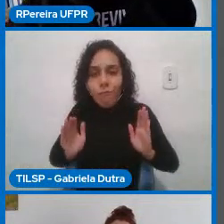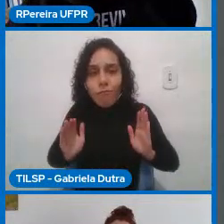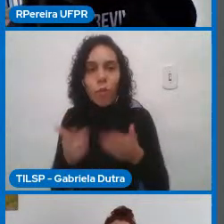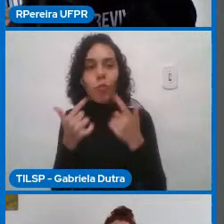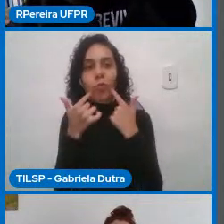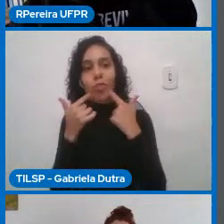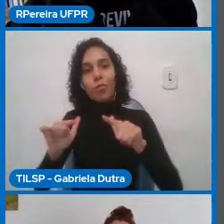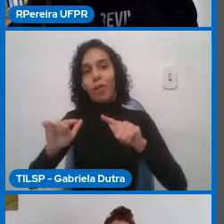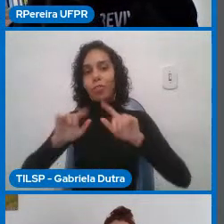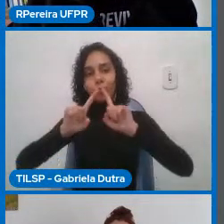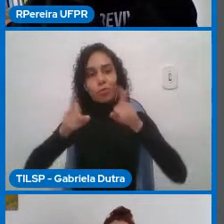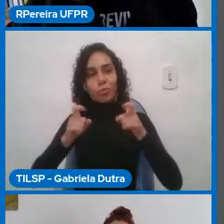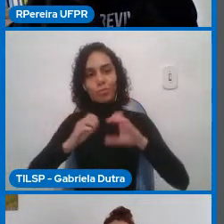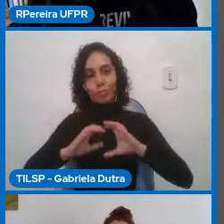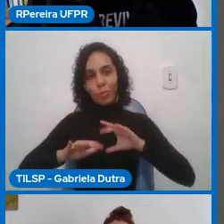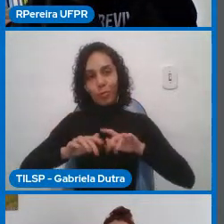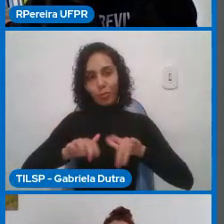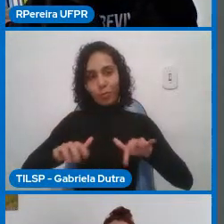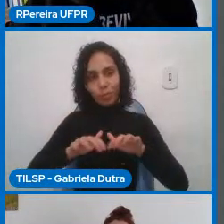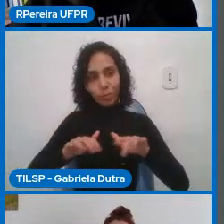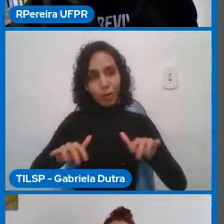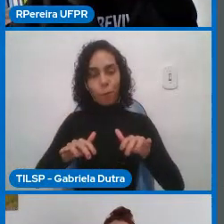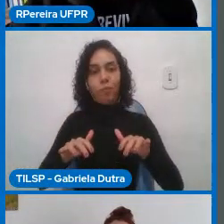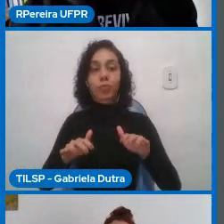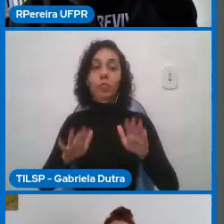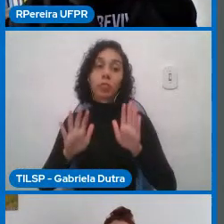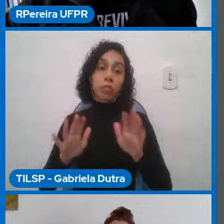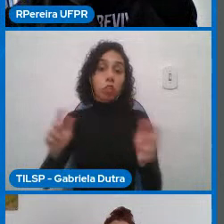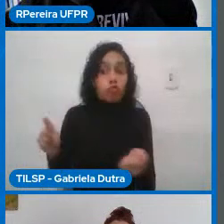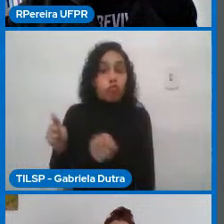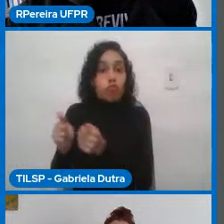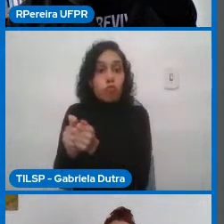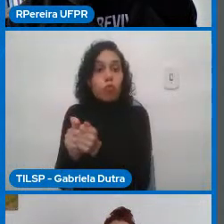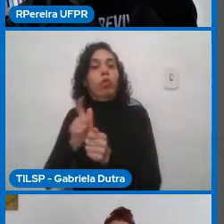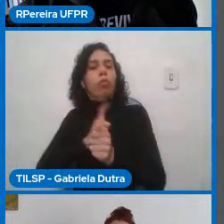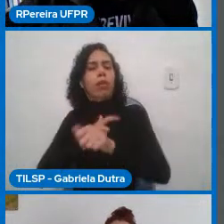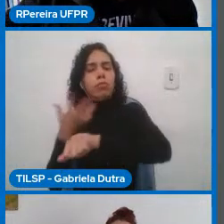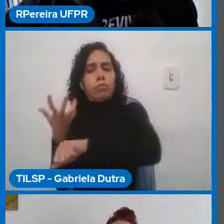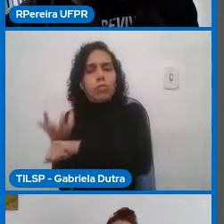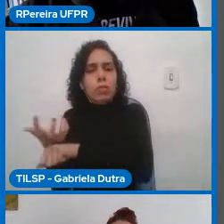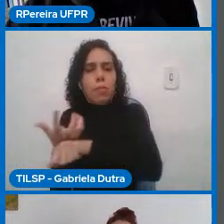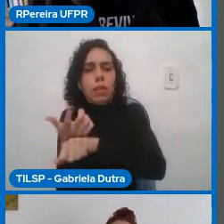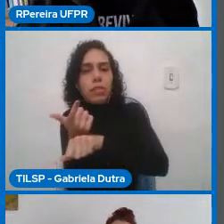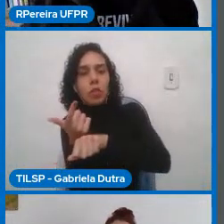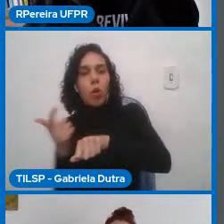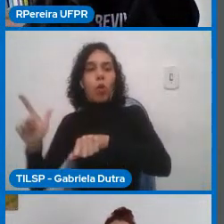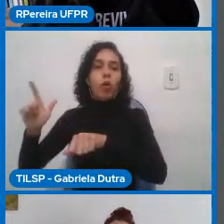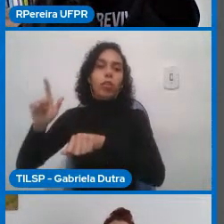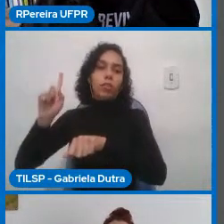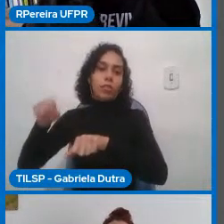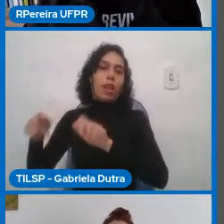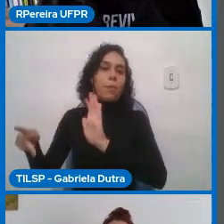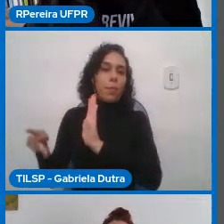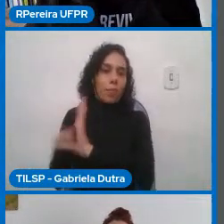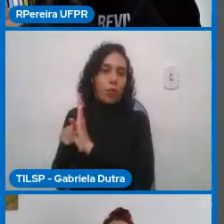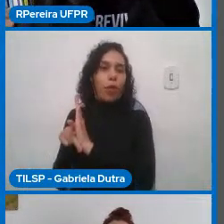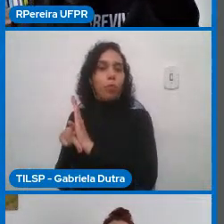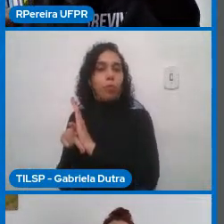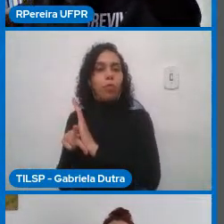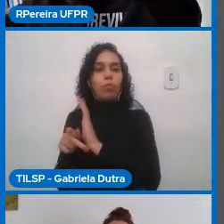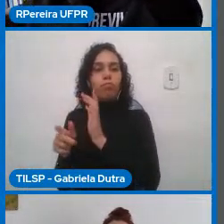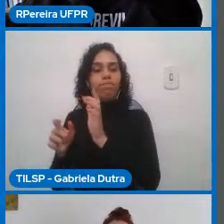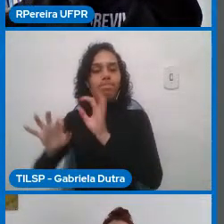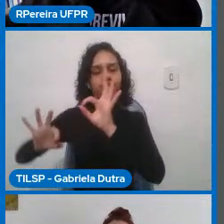paralelo elas estão fazendo disciplina de introdução a programação a algoritmos básicos em que elas estão